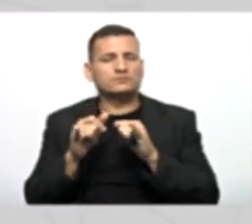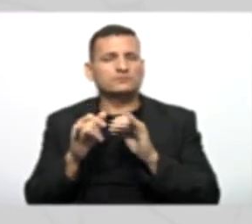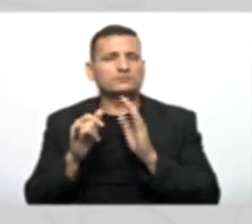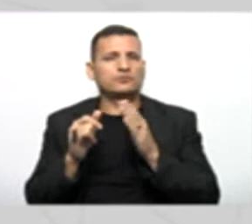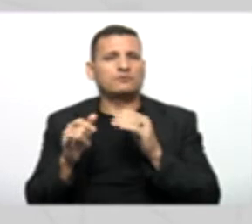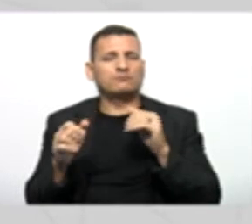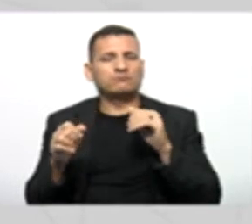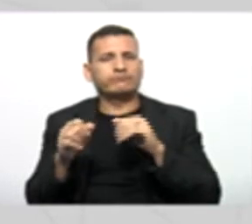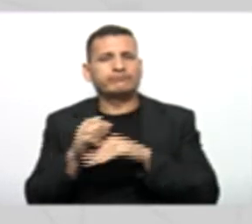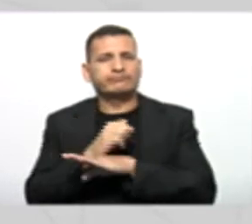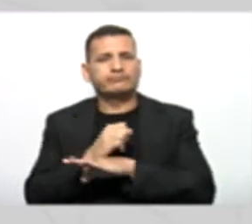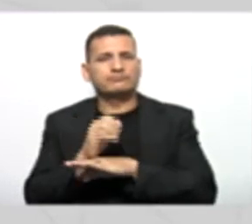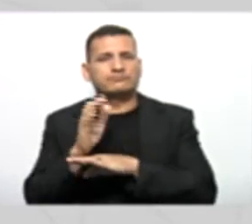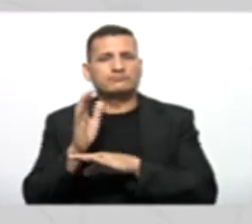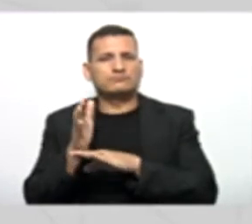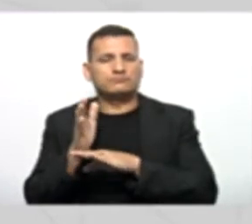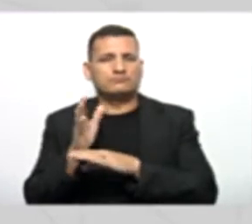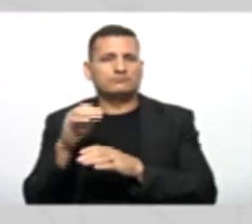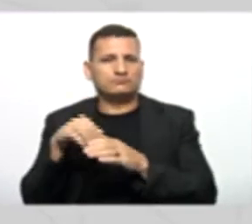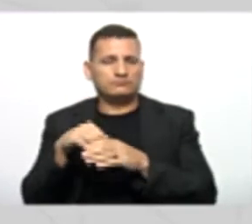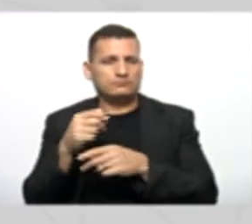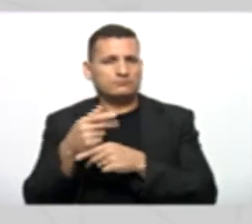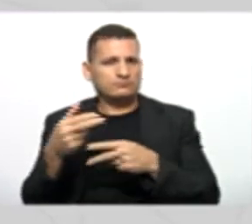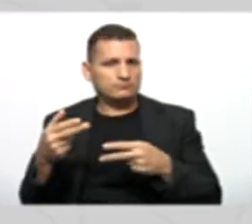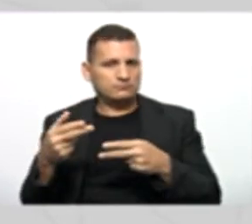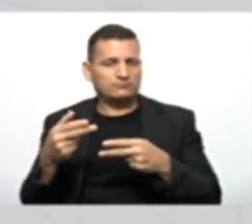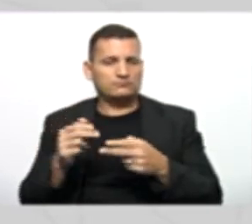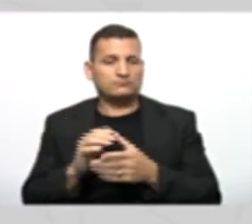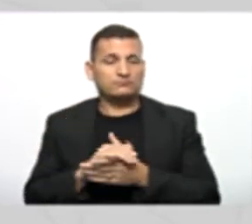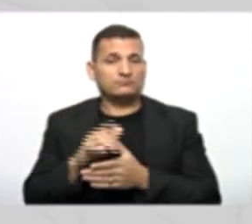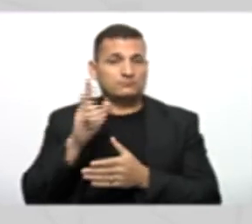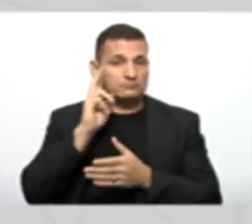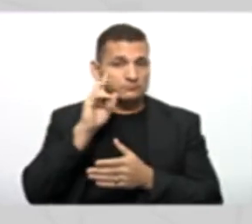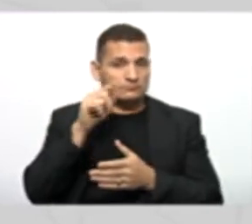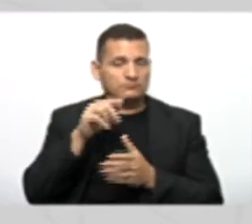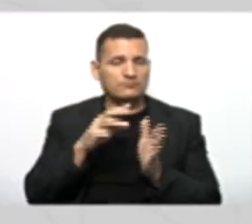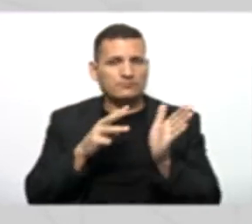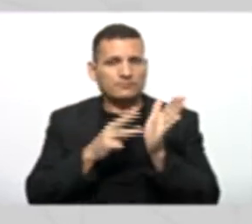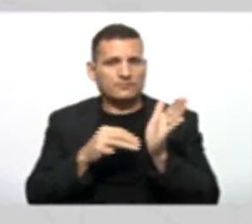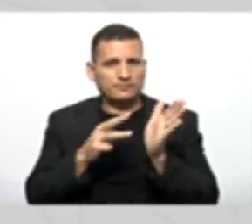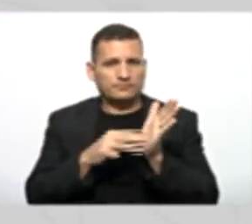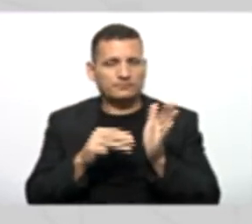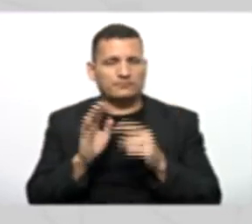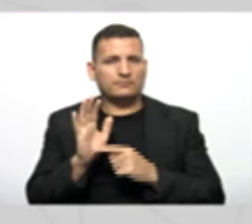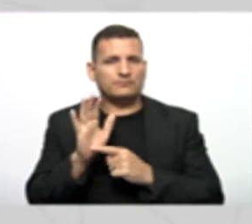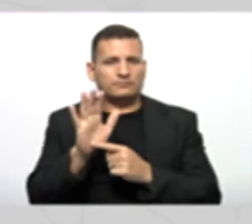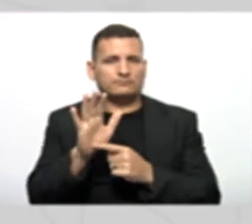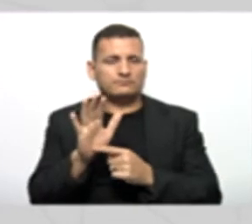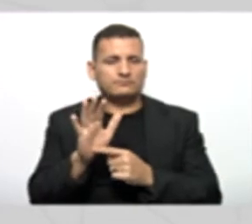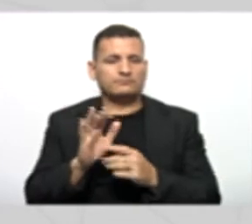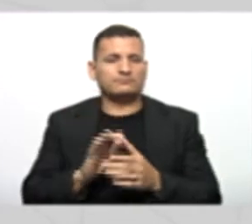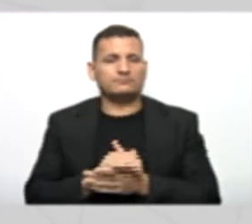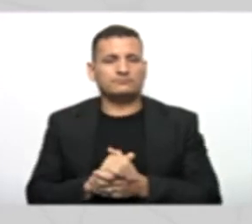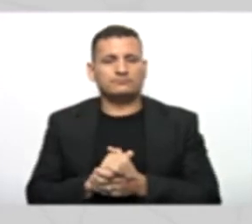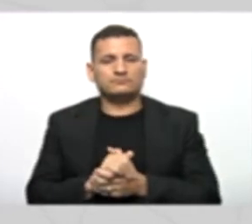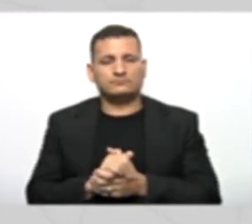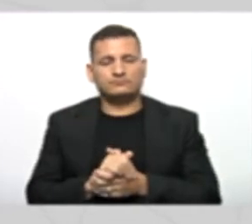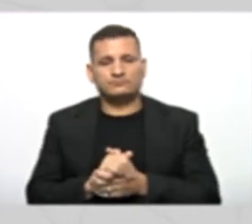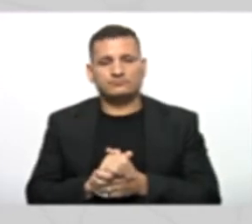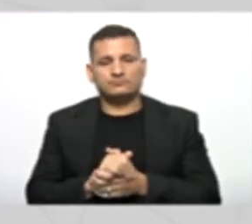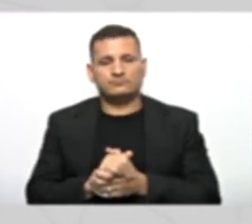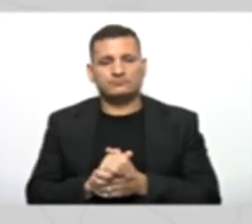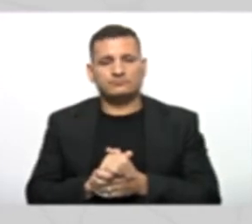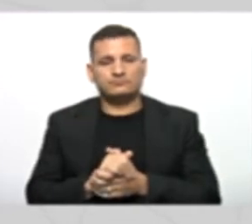Armazenadas nos atributos Do meu objeto Lembra do método exib É só chamar o método exib Para que ele mostre Essas